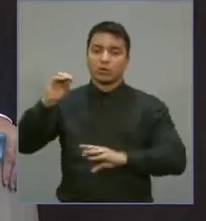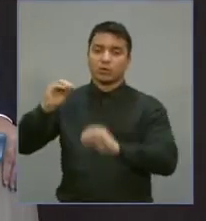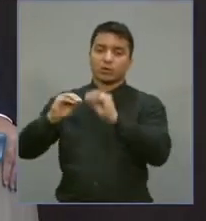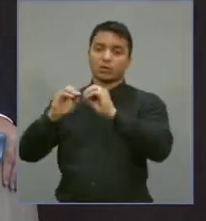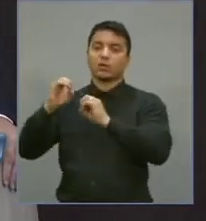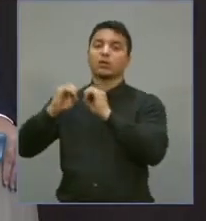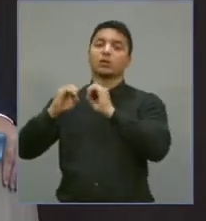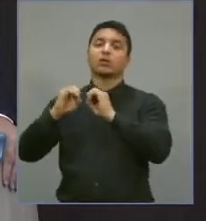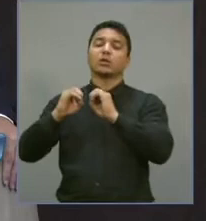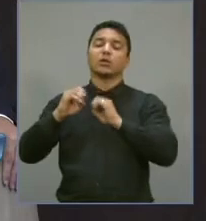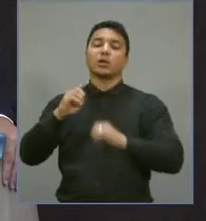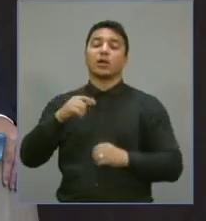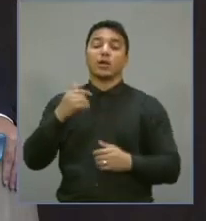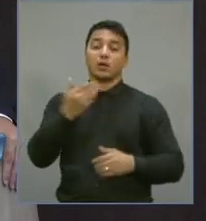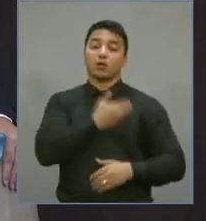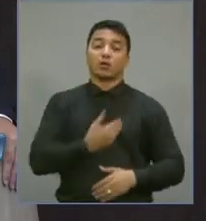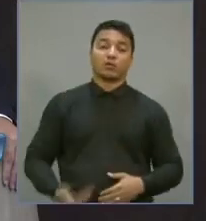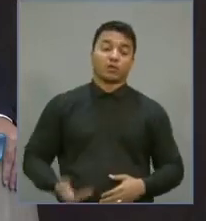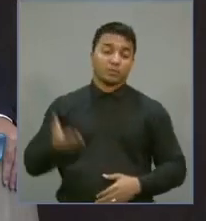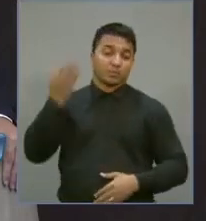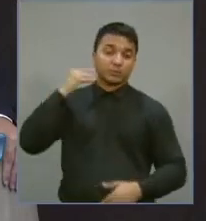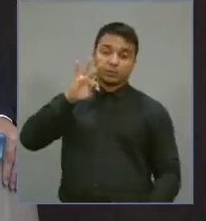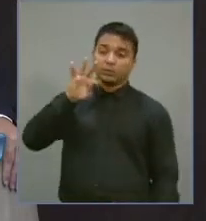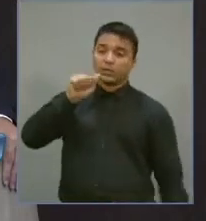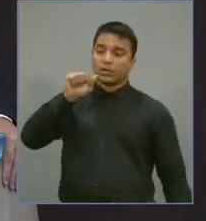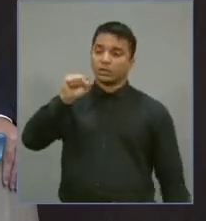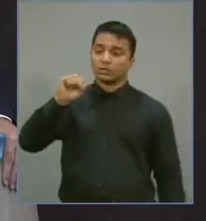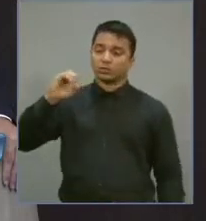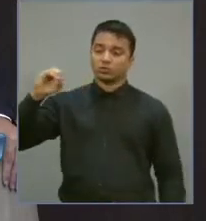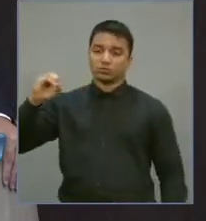zero, ao governo Tasso Gerais Sátio primeiro.